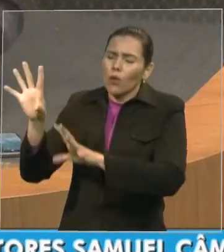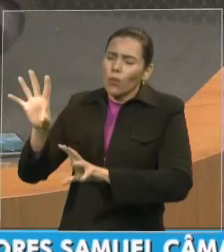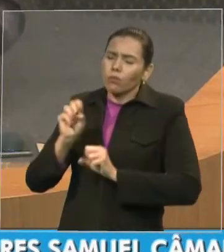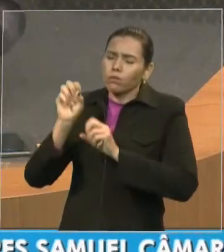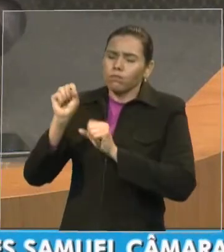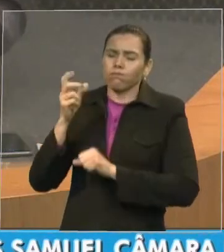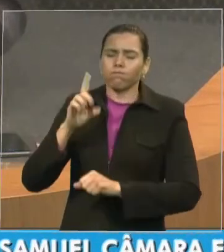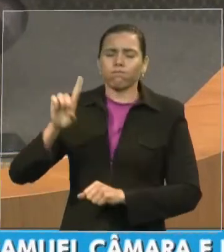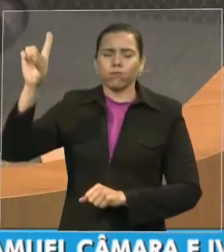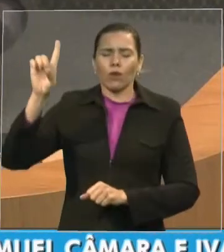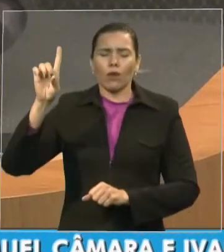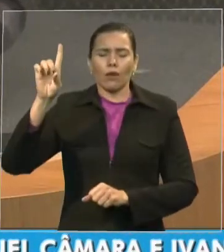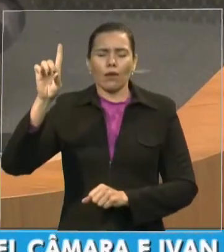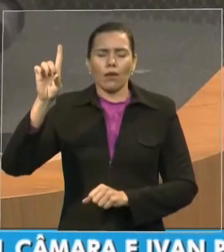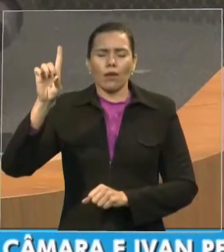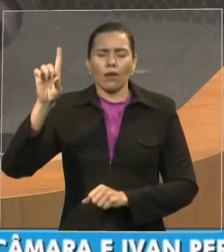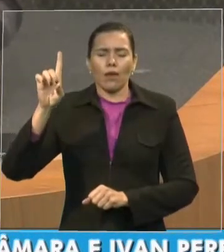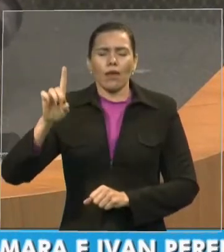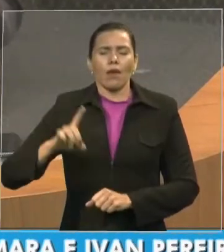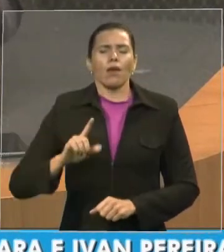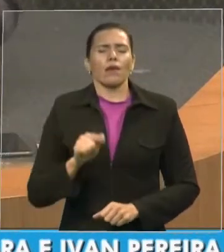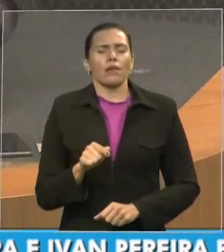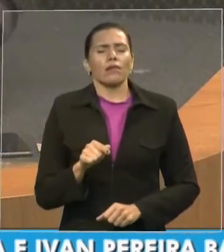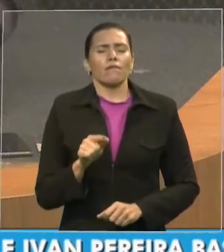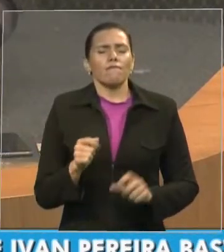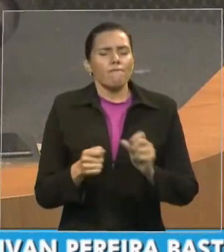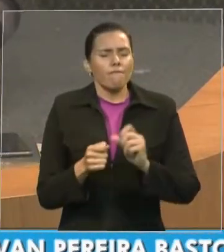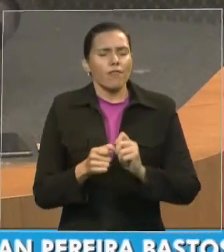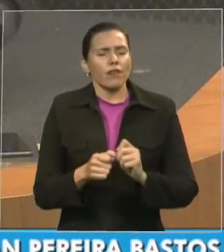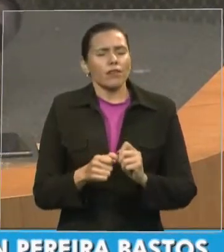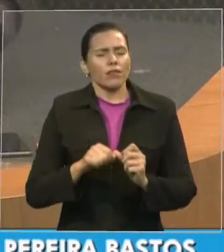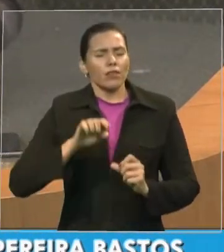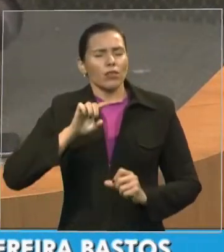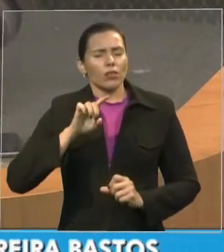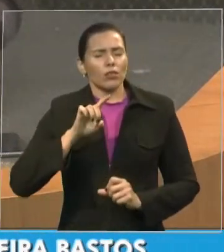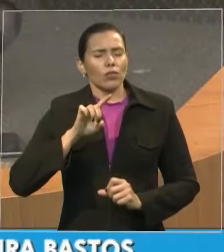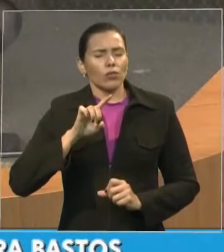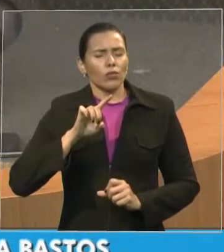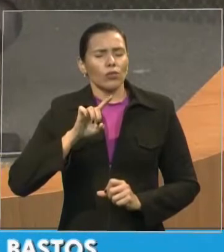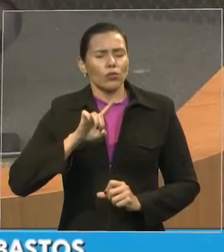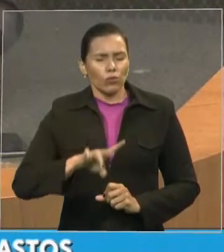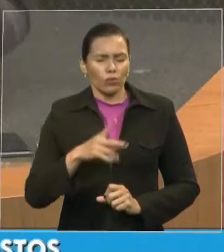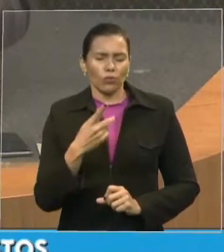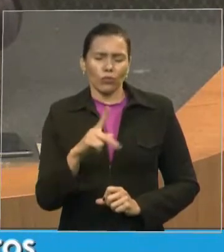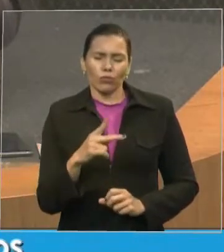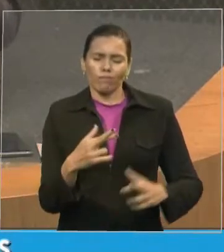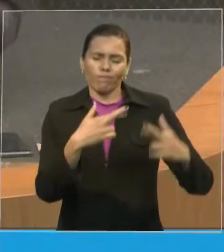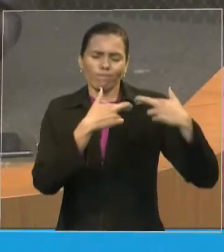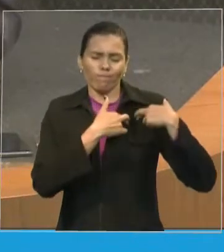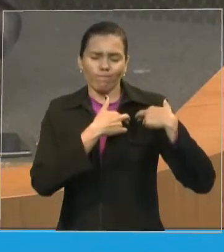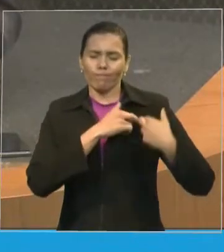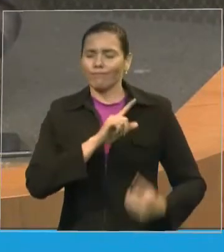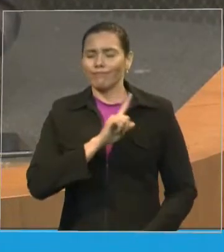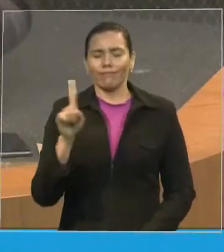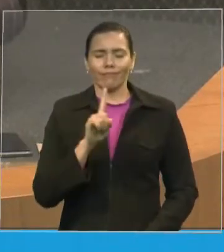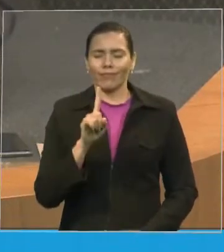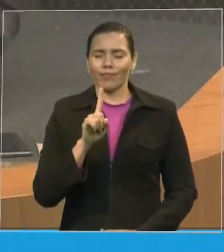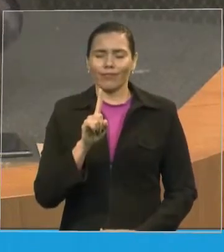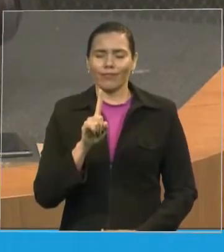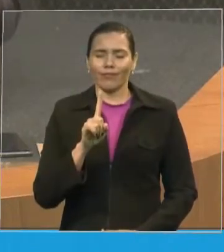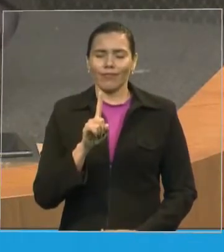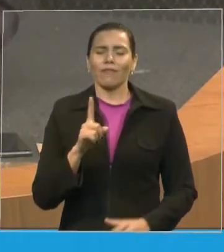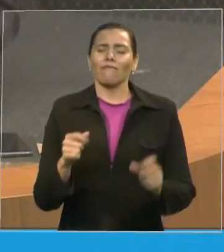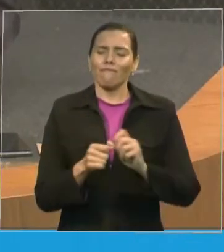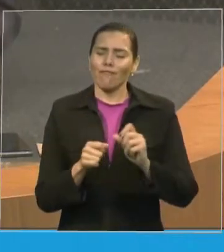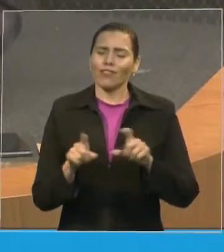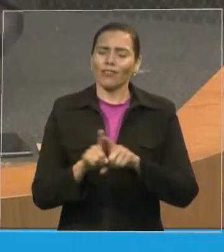mas que eles estão senhor cumprindo uma missão uma missão que recebem de ti porque a tua palavra diz que toda